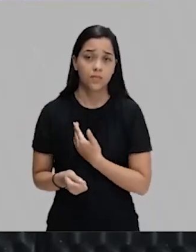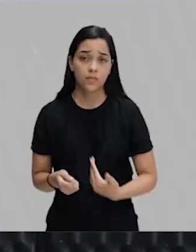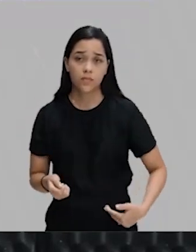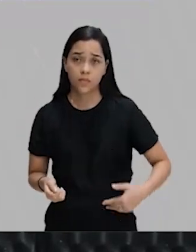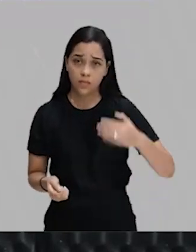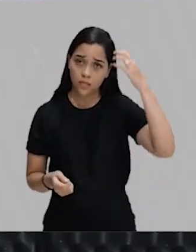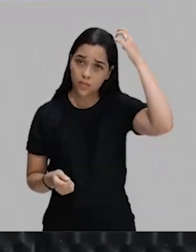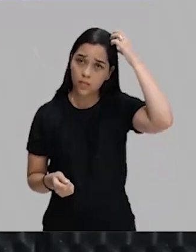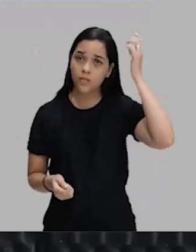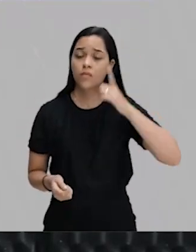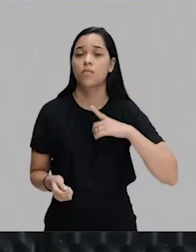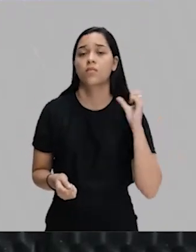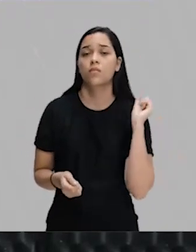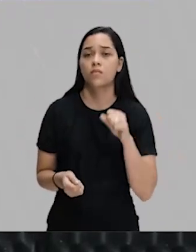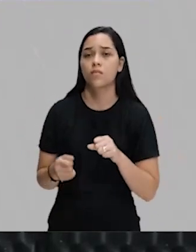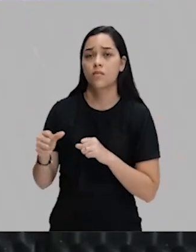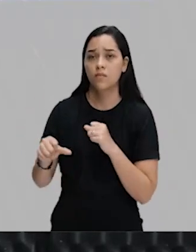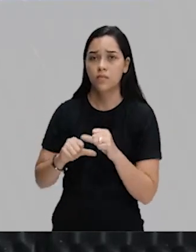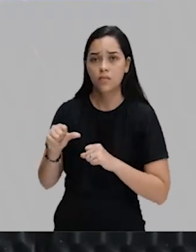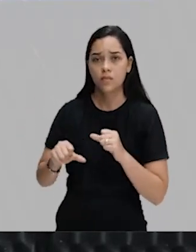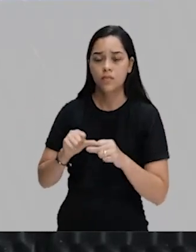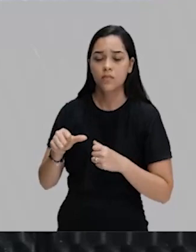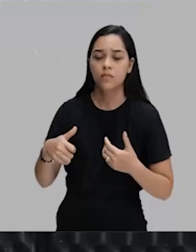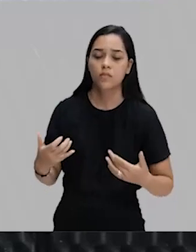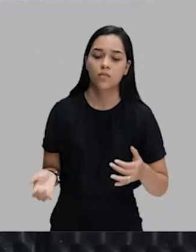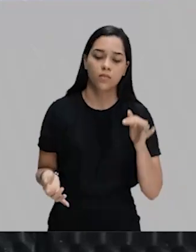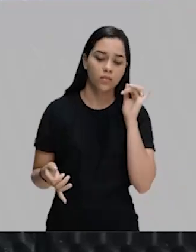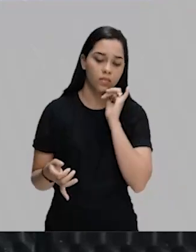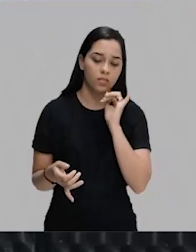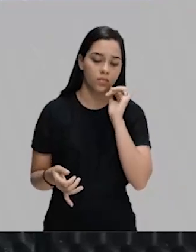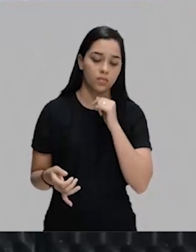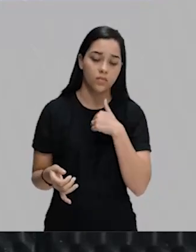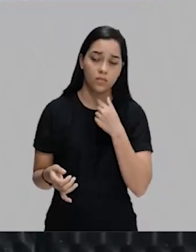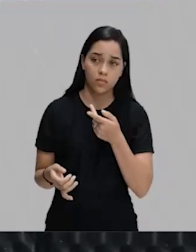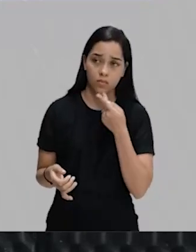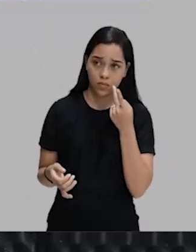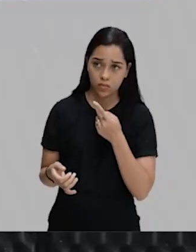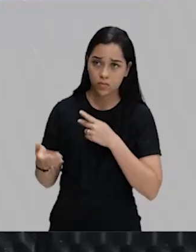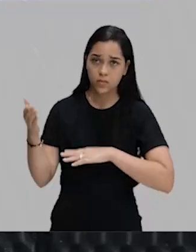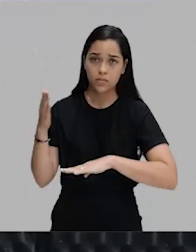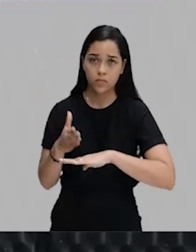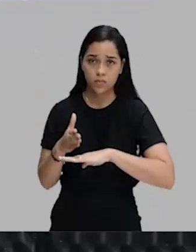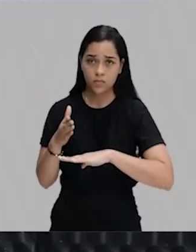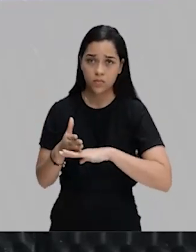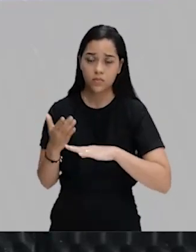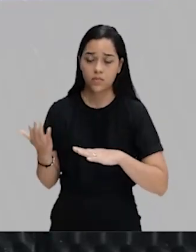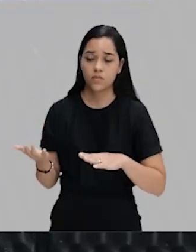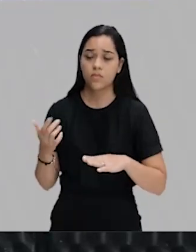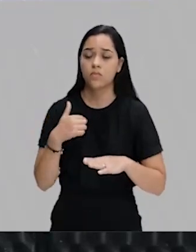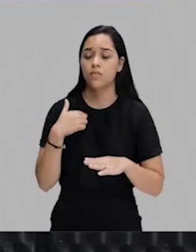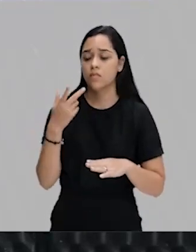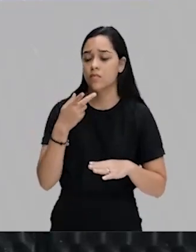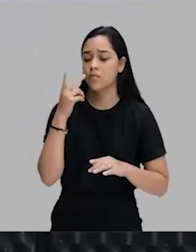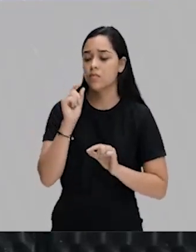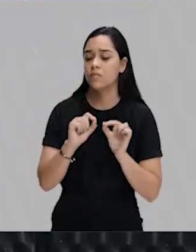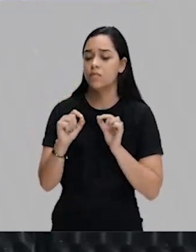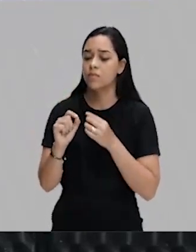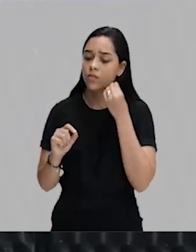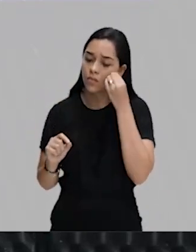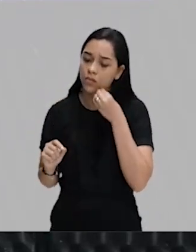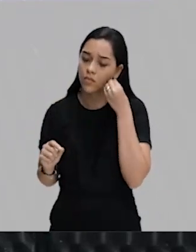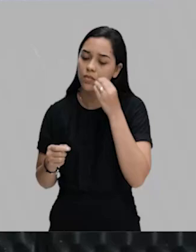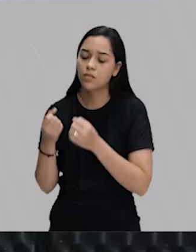vai passar por uma modernização. Por exemplo, quando eu falo dessa modernização, eu me refiro à experiência